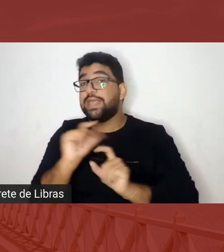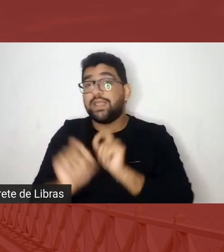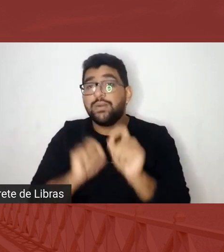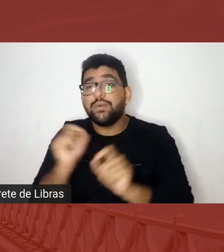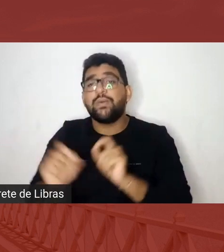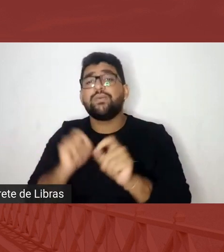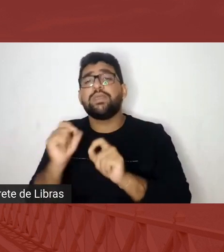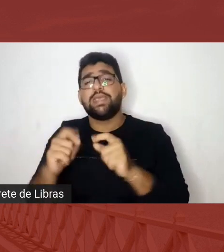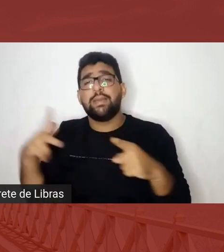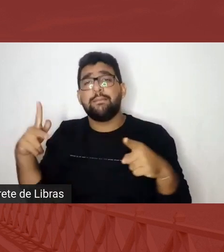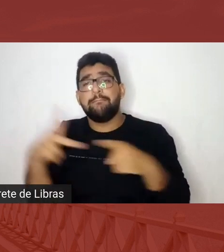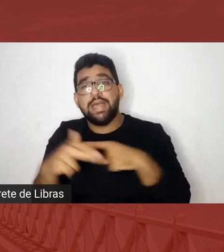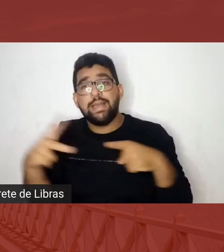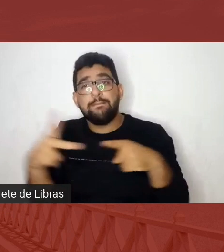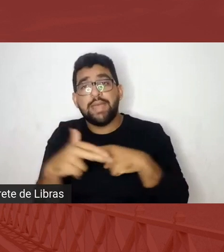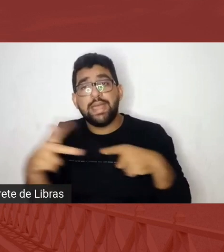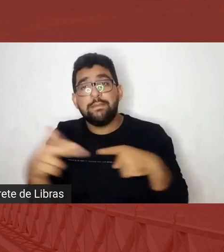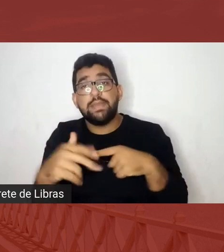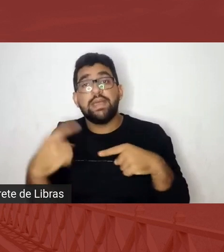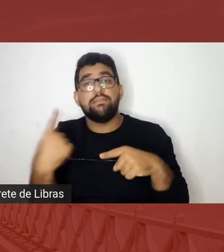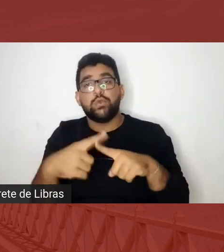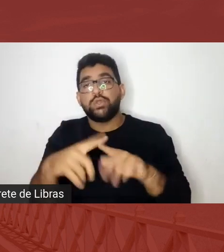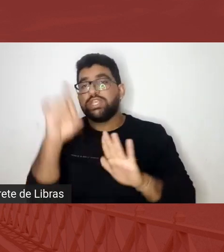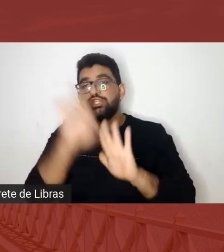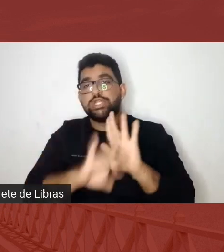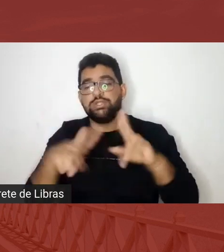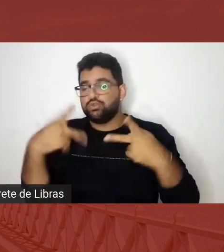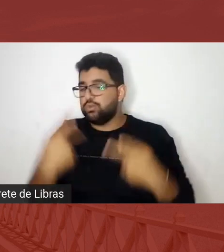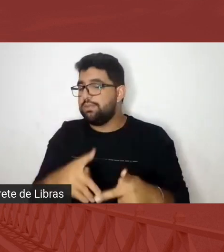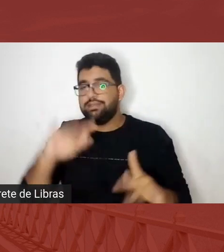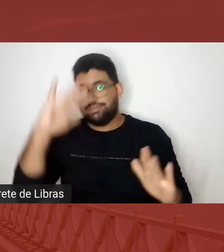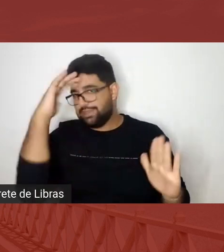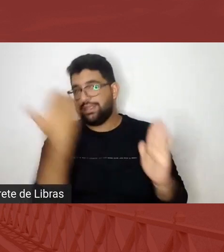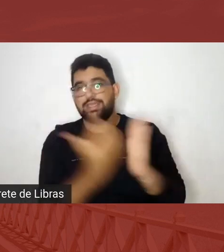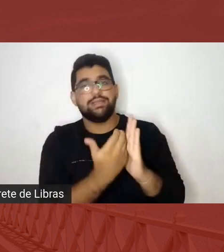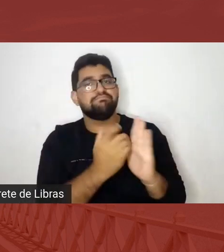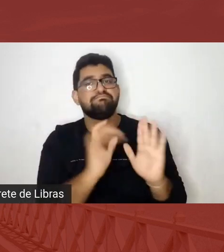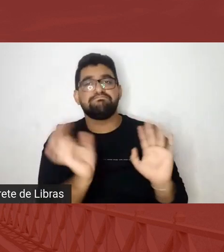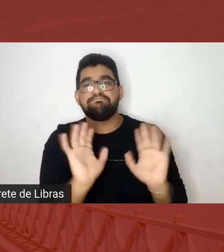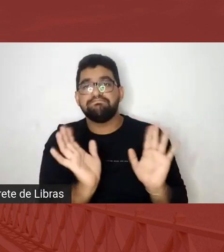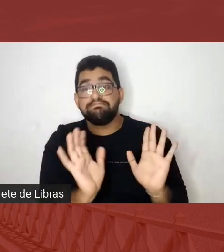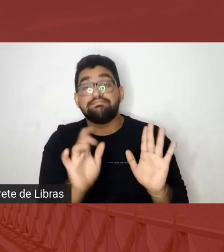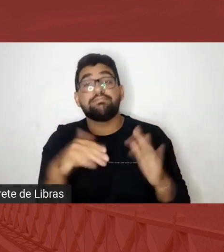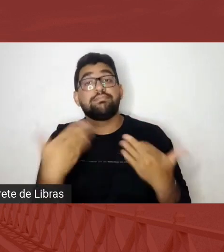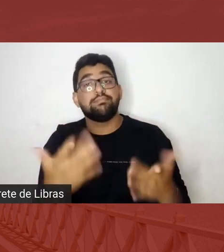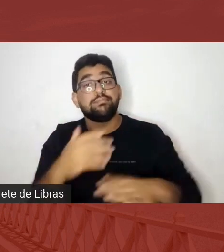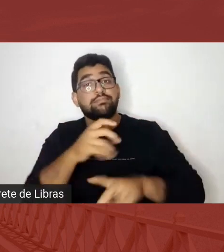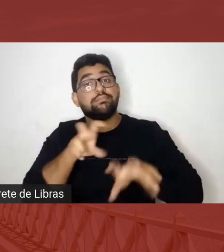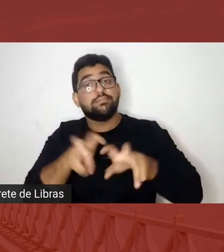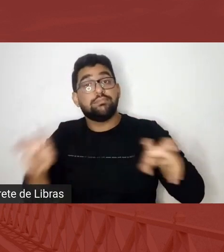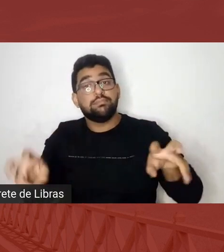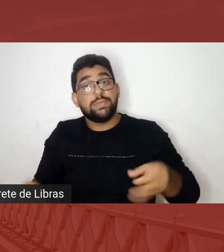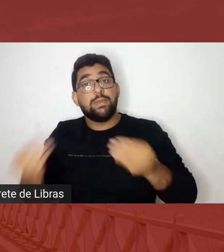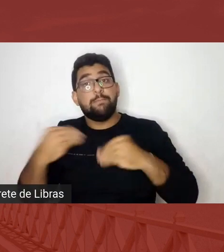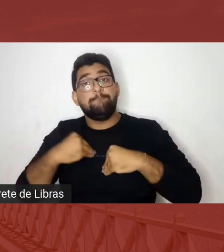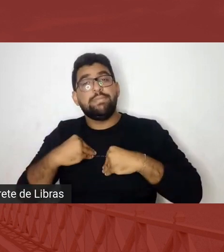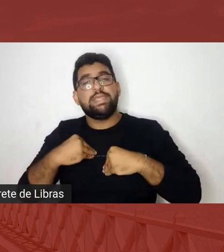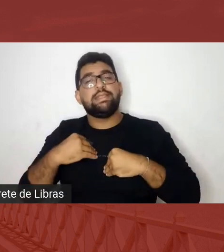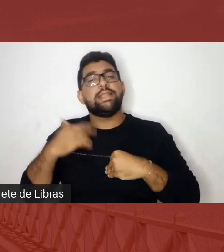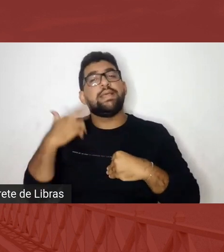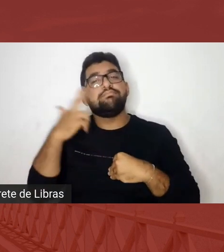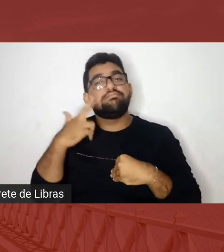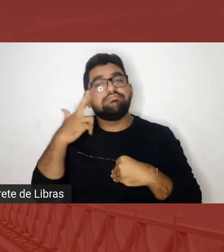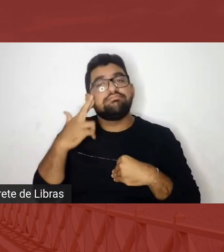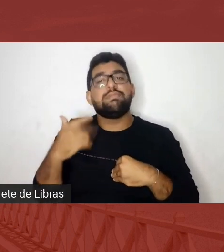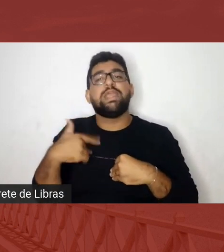e retirados porque direitos humanos não são respeitados então essa mesa nos convoca e eu gostaria muito de ouvir meus pares também